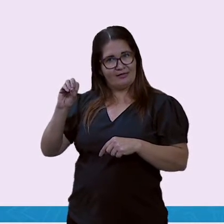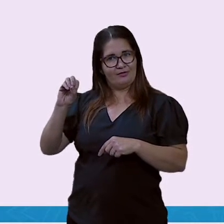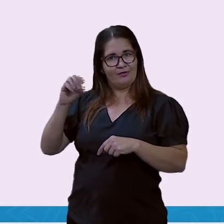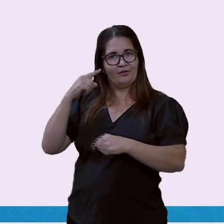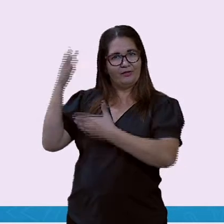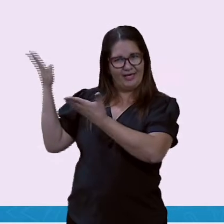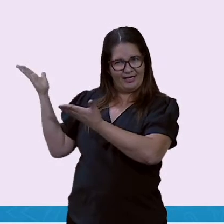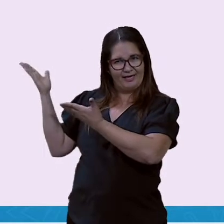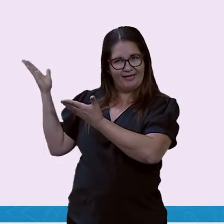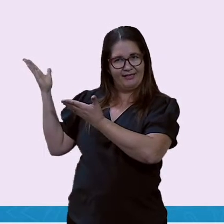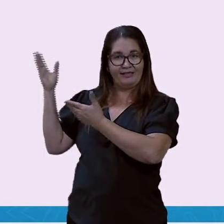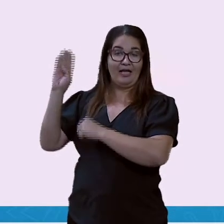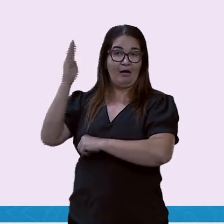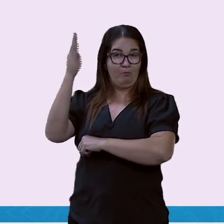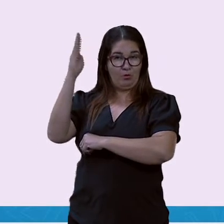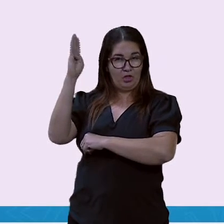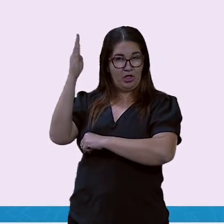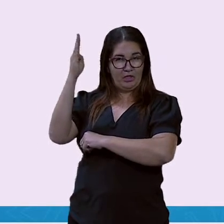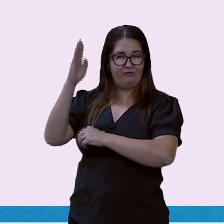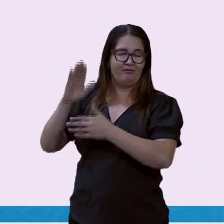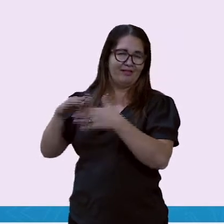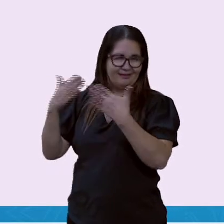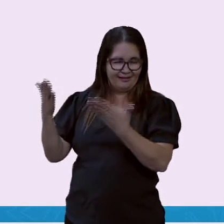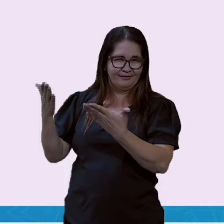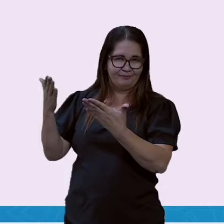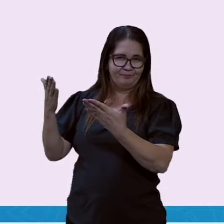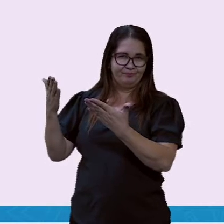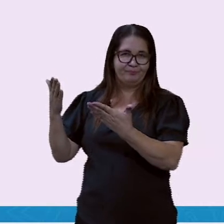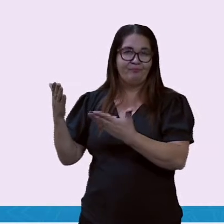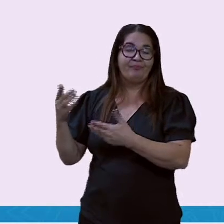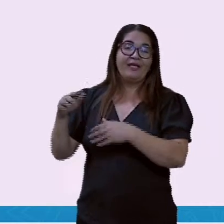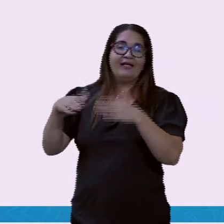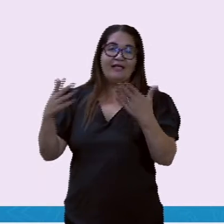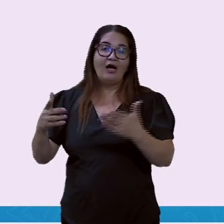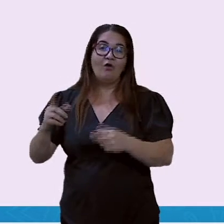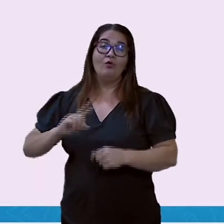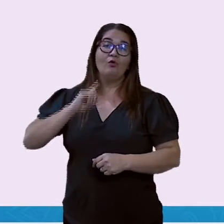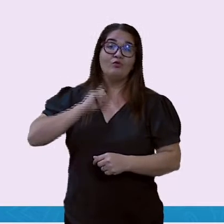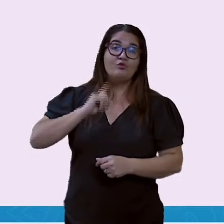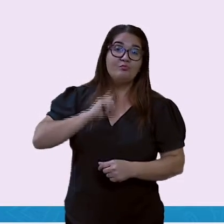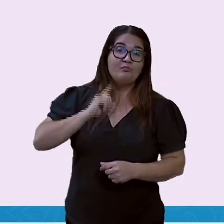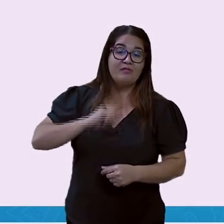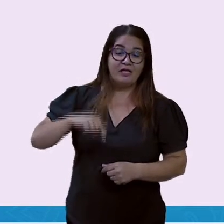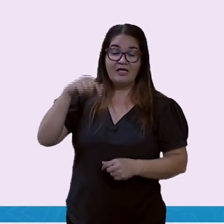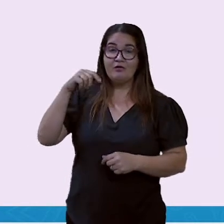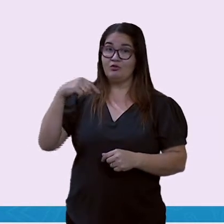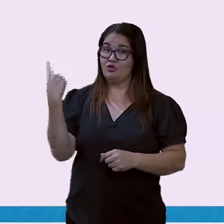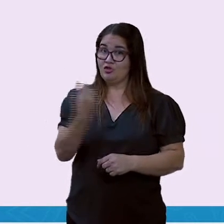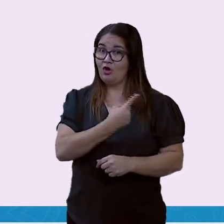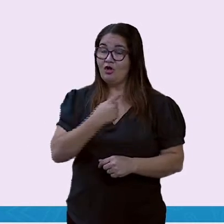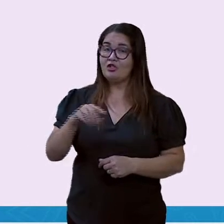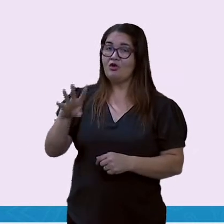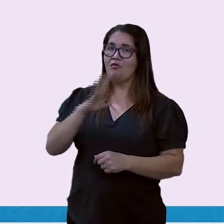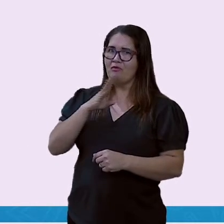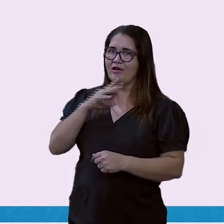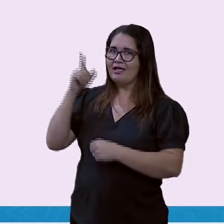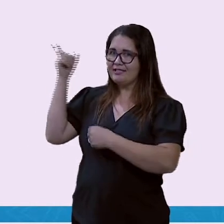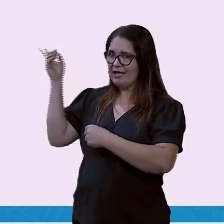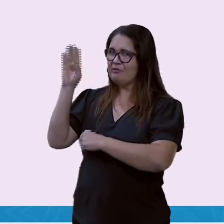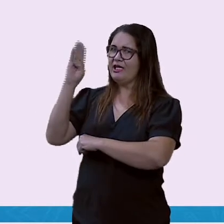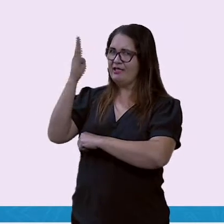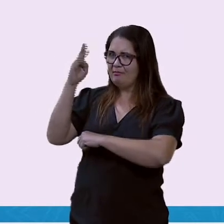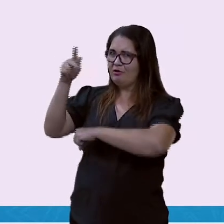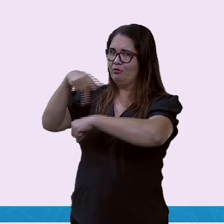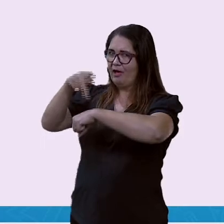Os mineiros, né? Conhece bastante esse cara aí. Que para nós aqui, para a seleção boliviana,